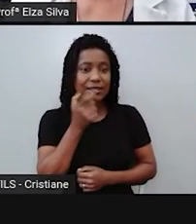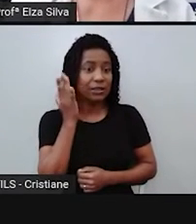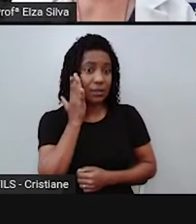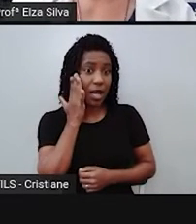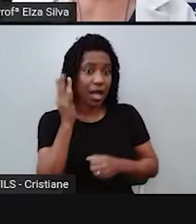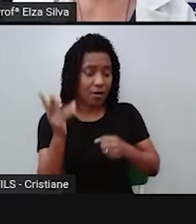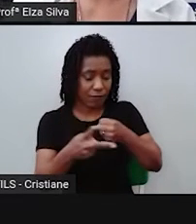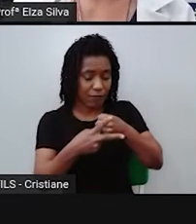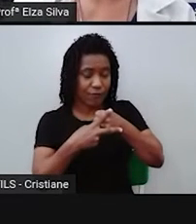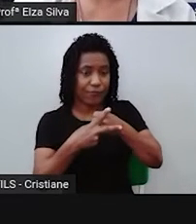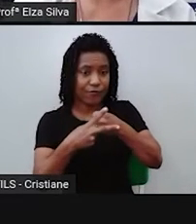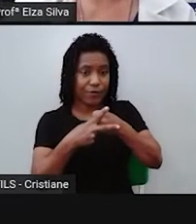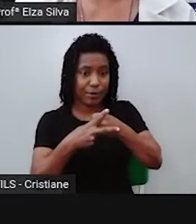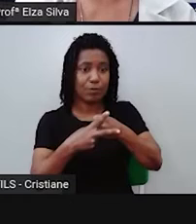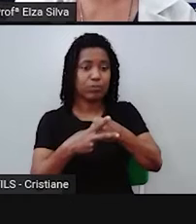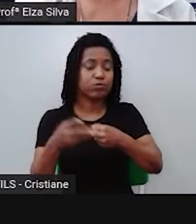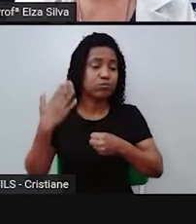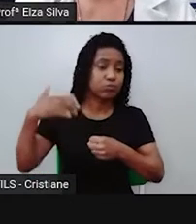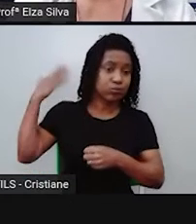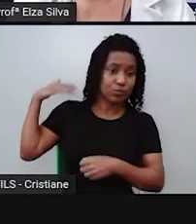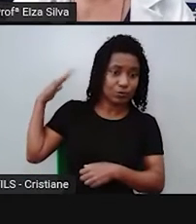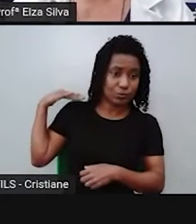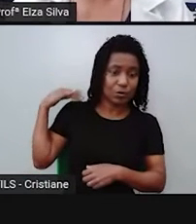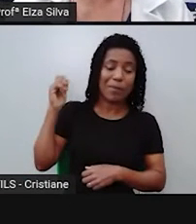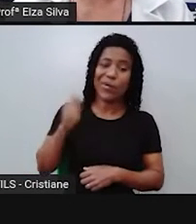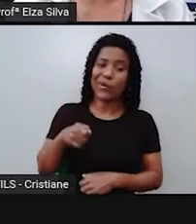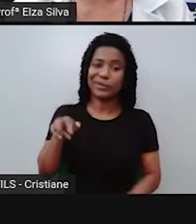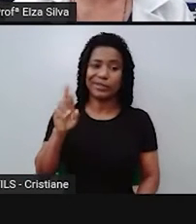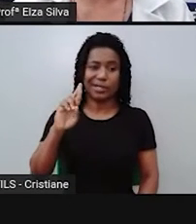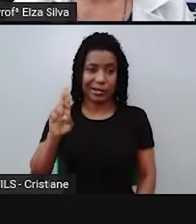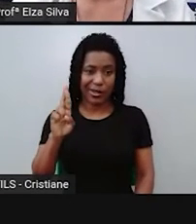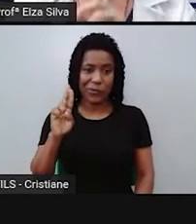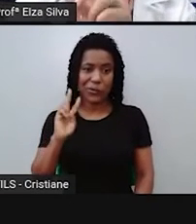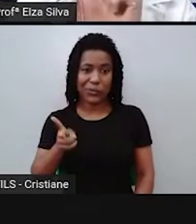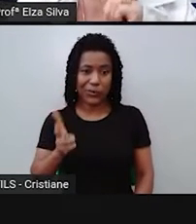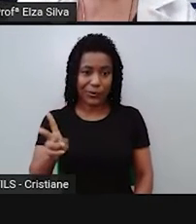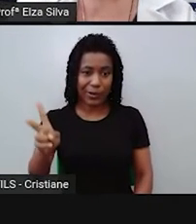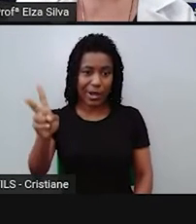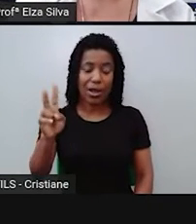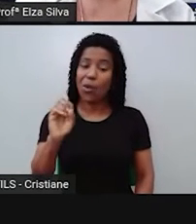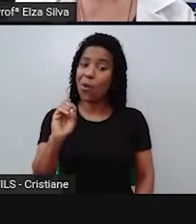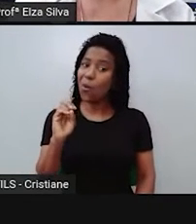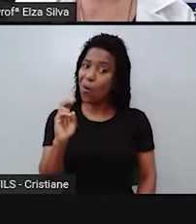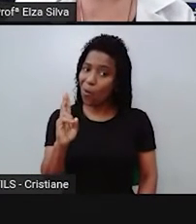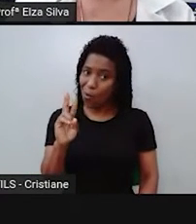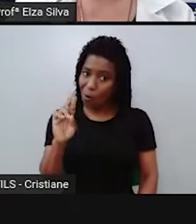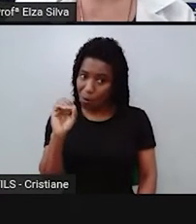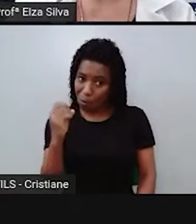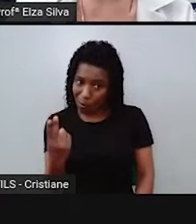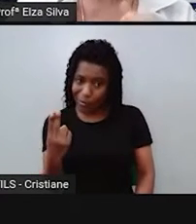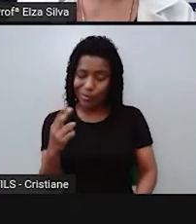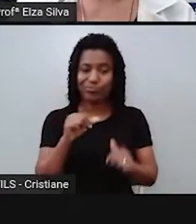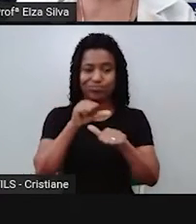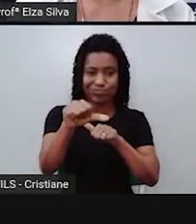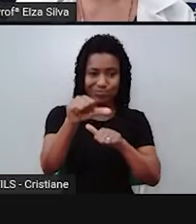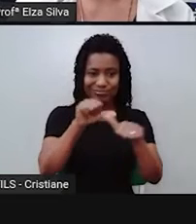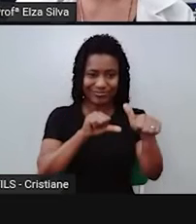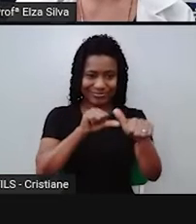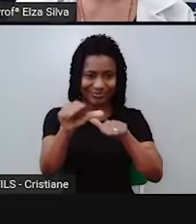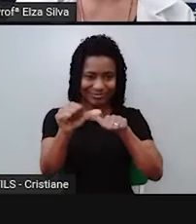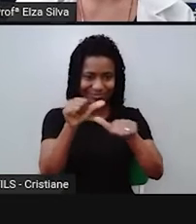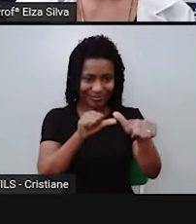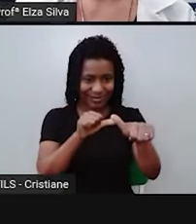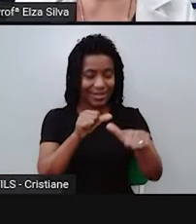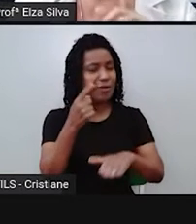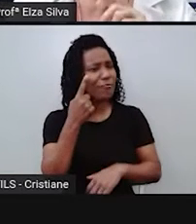eles podem ser regulares ou irregulares. E qual a diferença entre eles? Vamos lembrar?